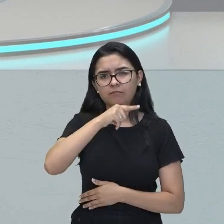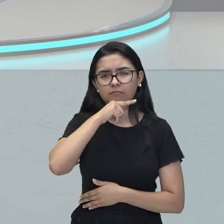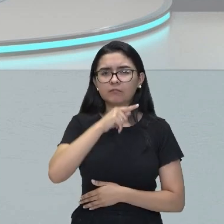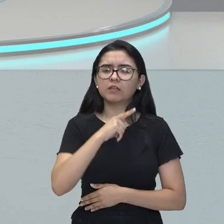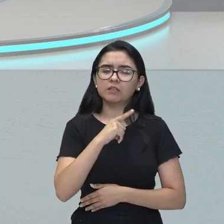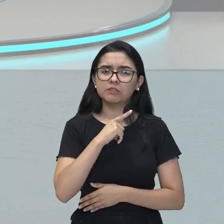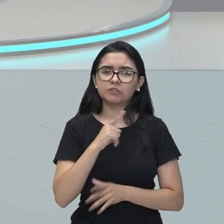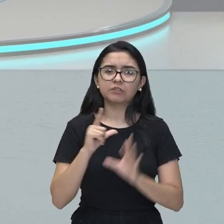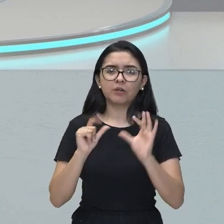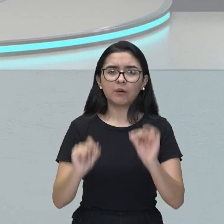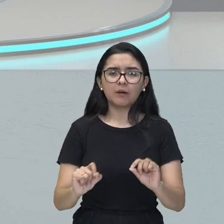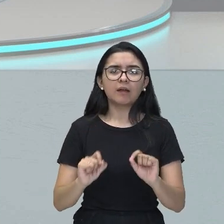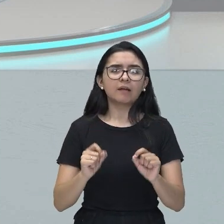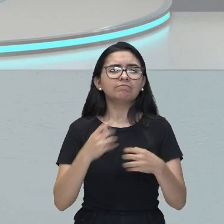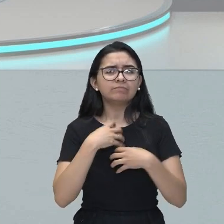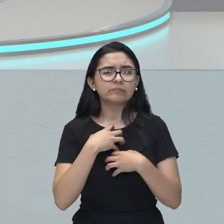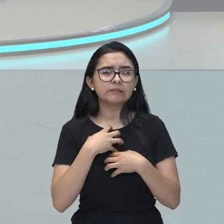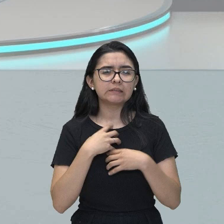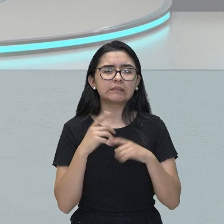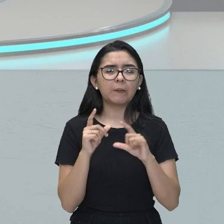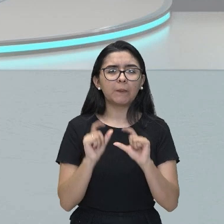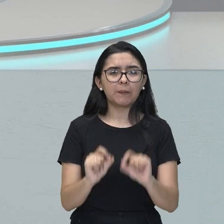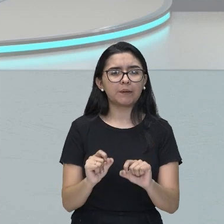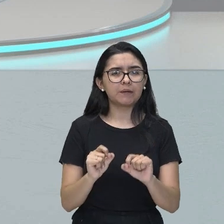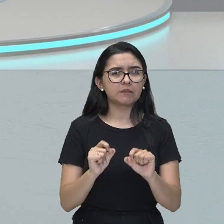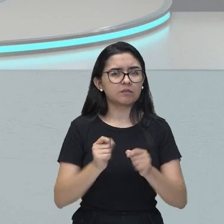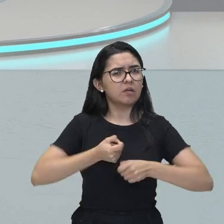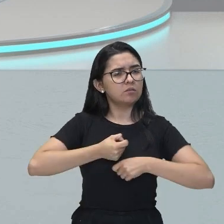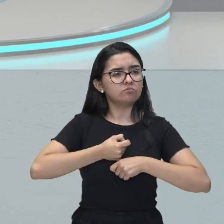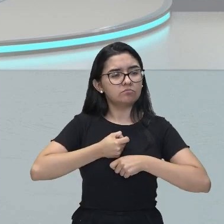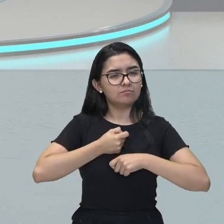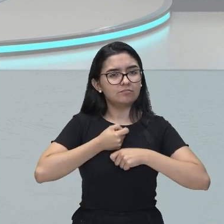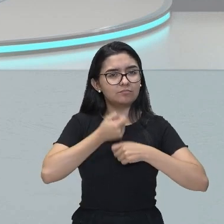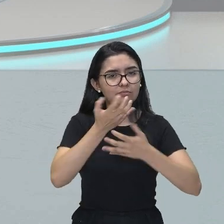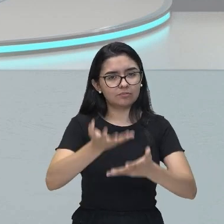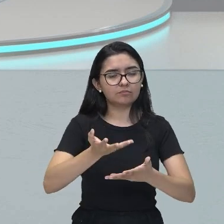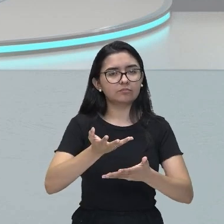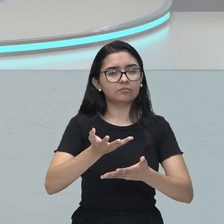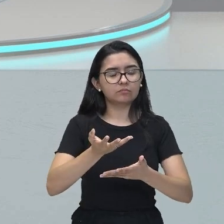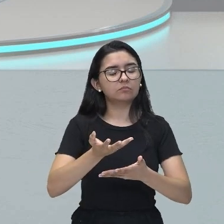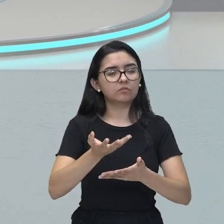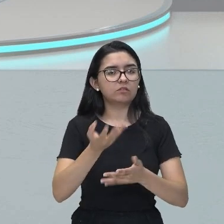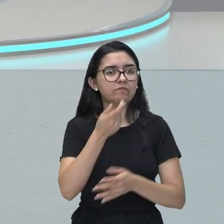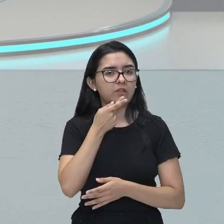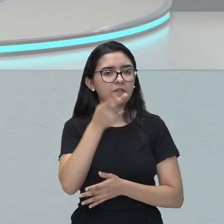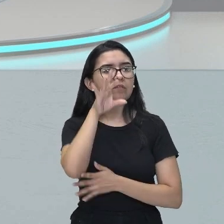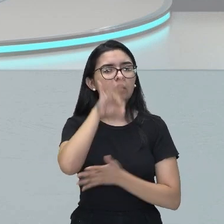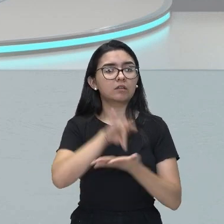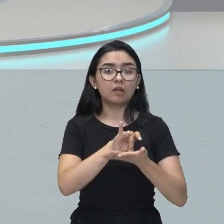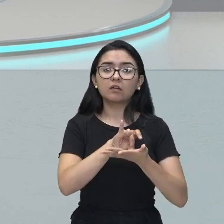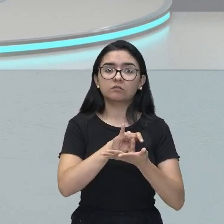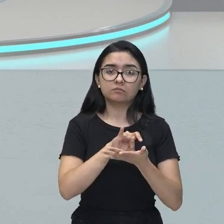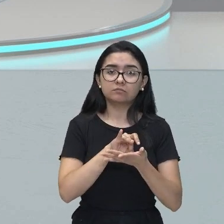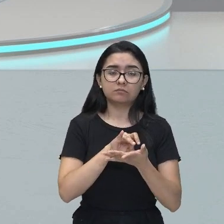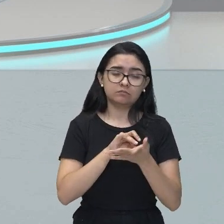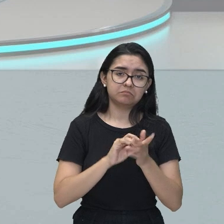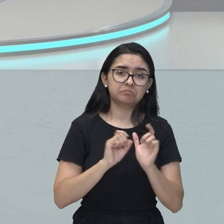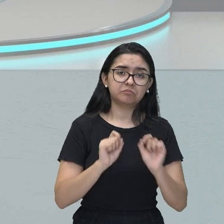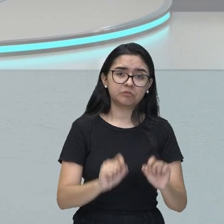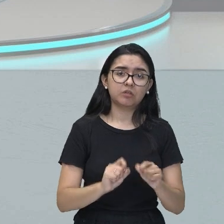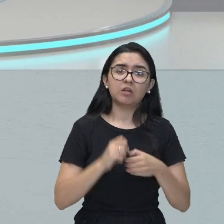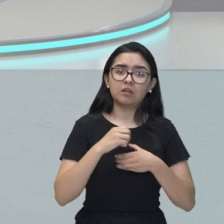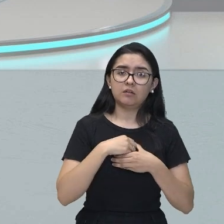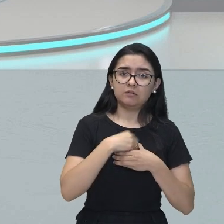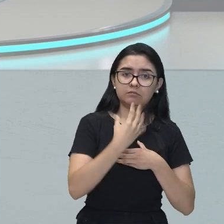sutileza de falar o que ele queria. E ele falava, seja líricamente,